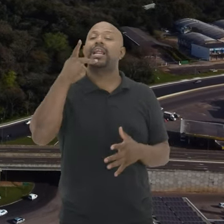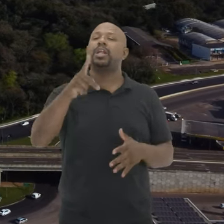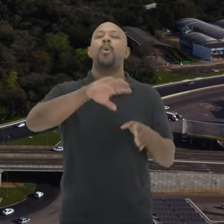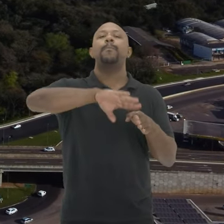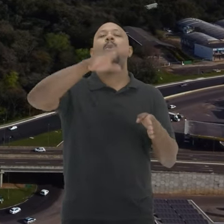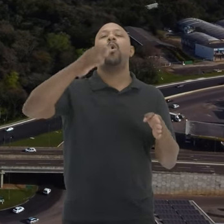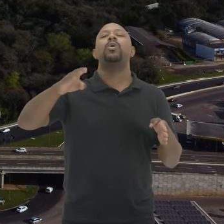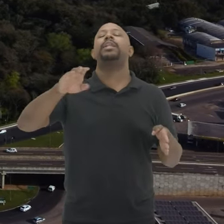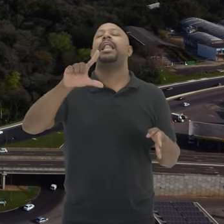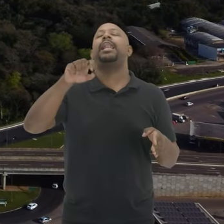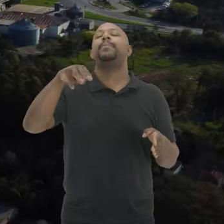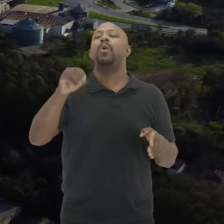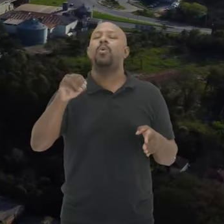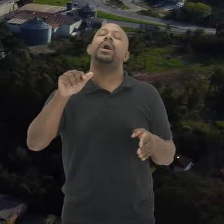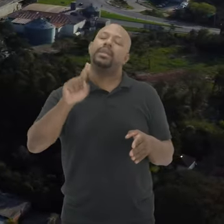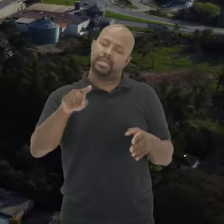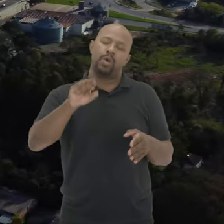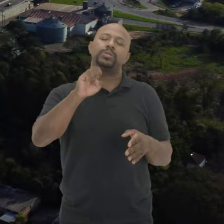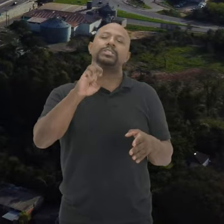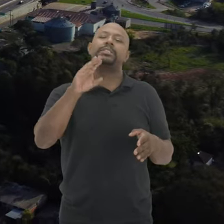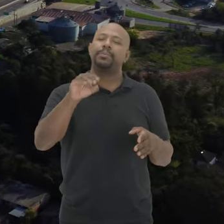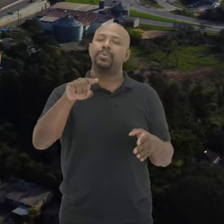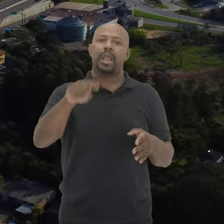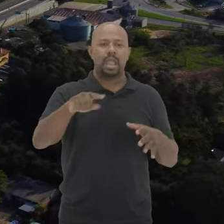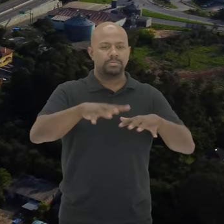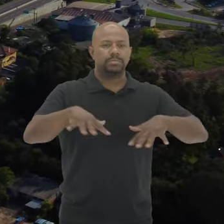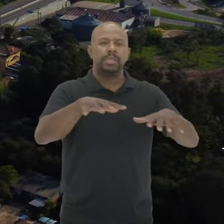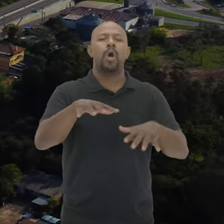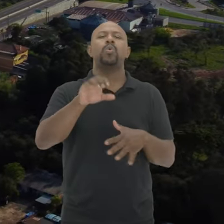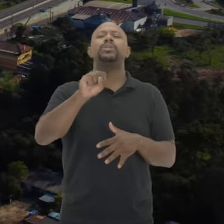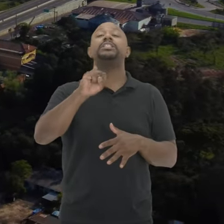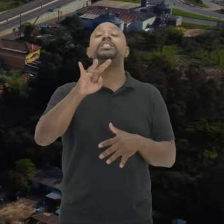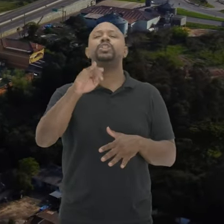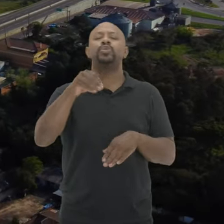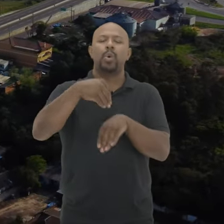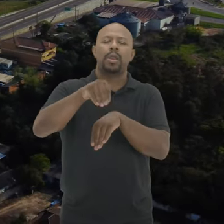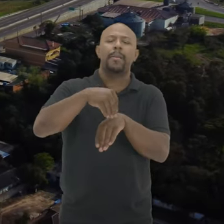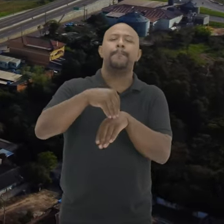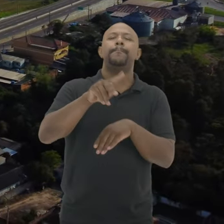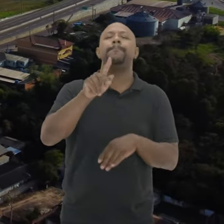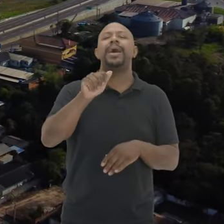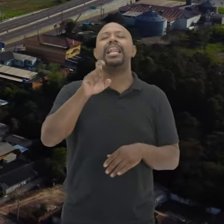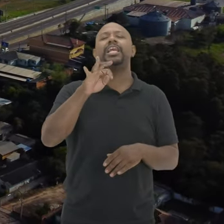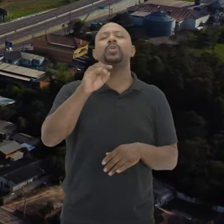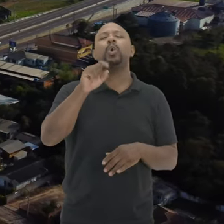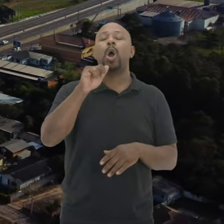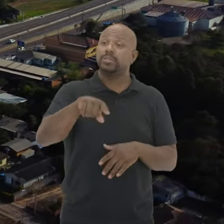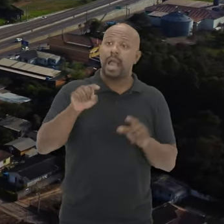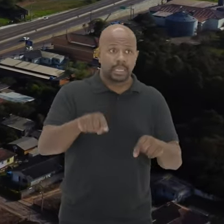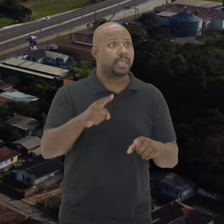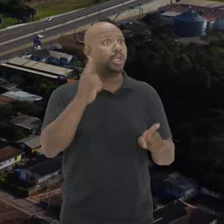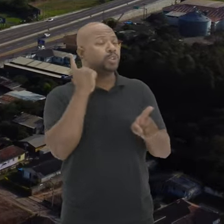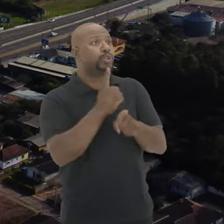Eu queria falar Para vocês Do Morro da Lemoa Que é o Cerro da Lemoa Que é um importante Sítio paleontológico Da nossa cidade Aqui